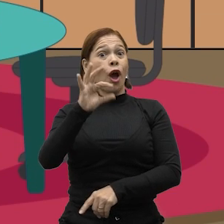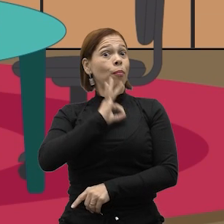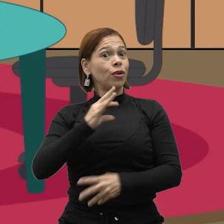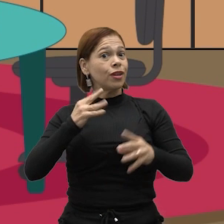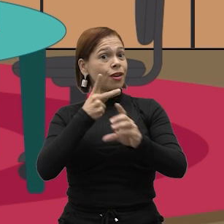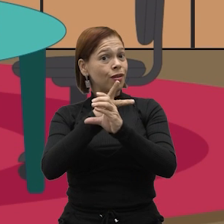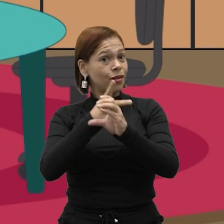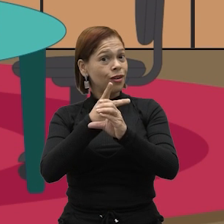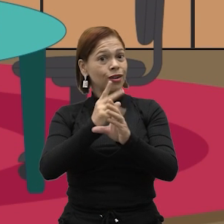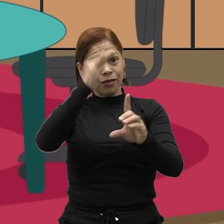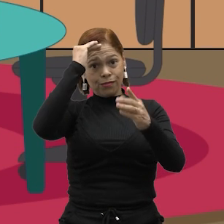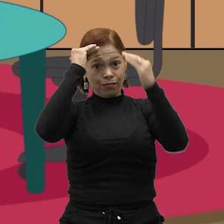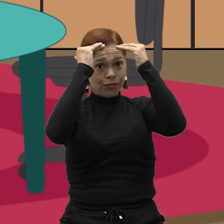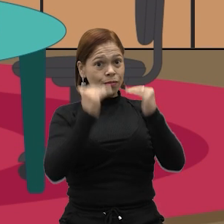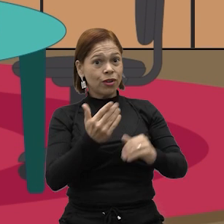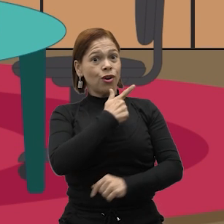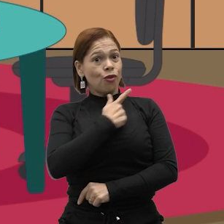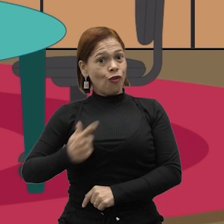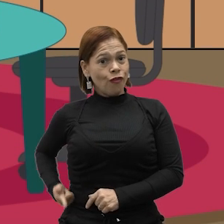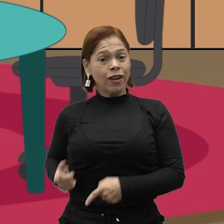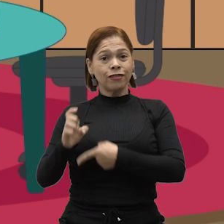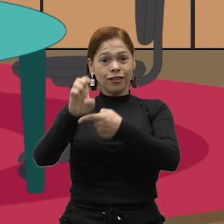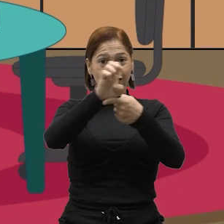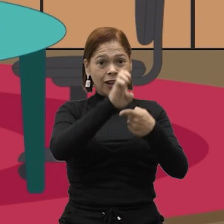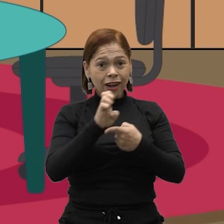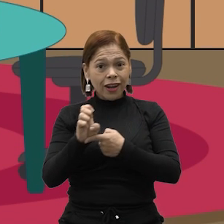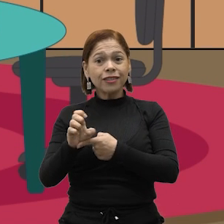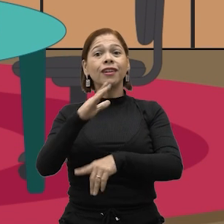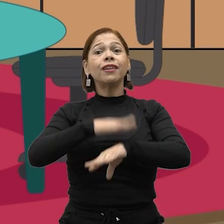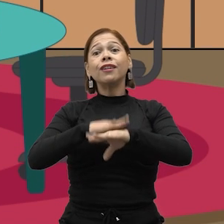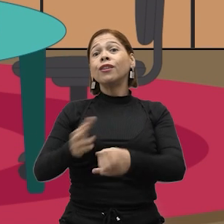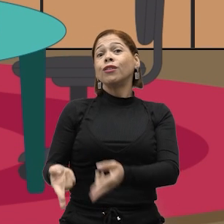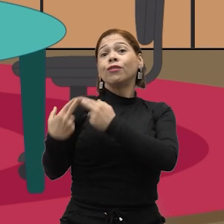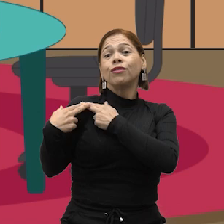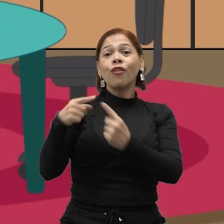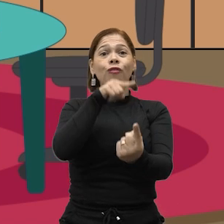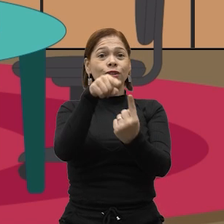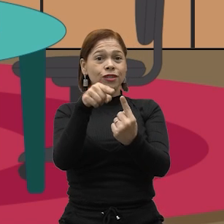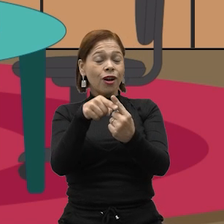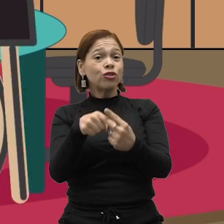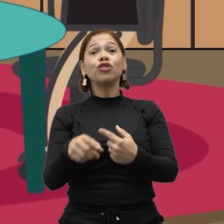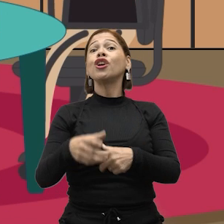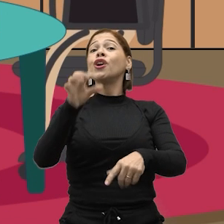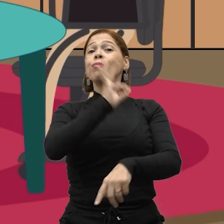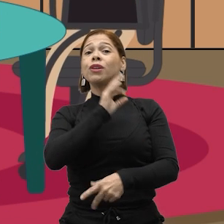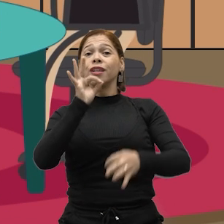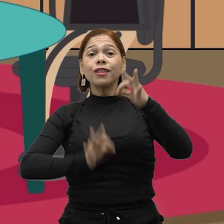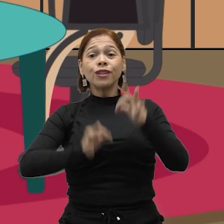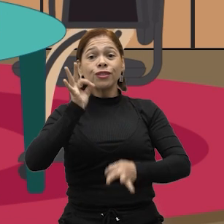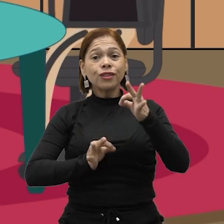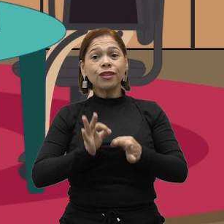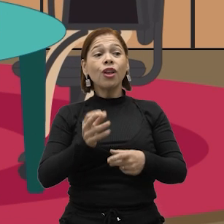As polícias civis são subordinadas aos governadores dos estados e a elas competem as funções de polícia judiciária